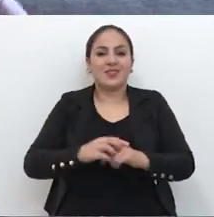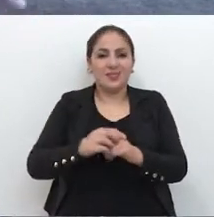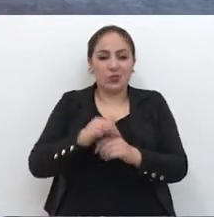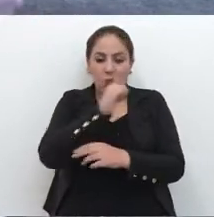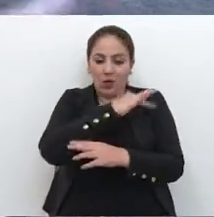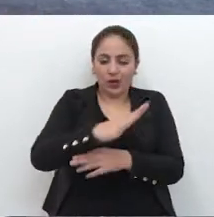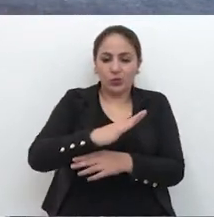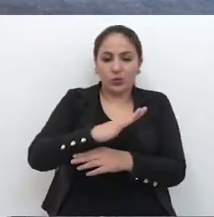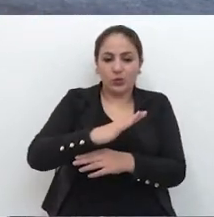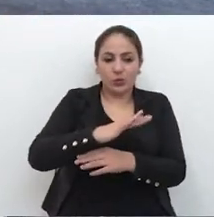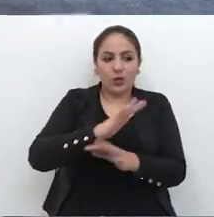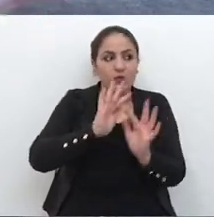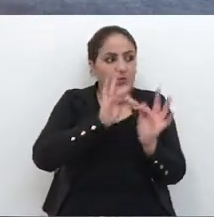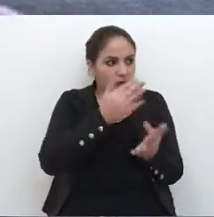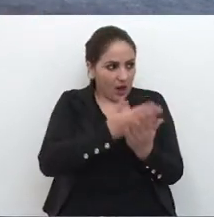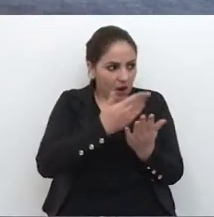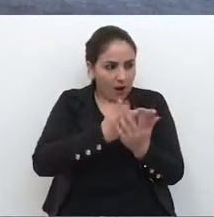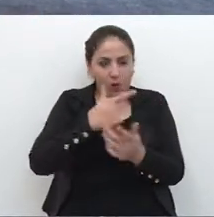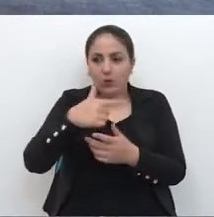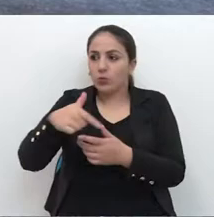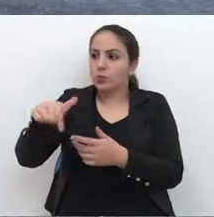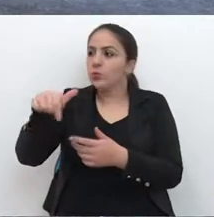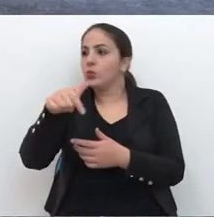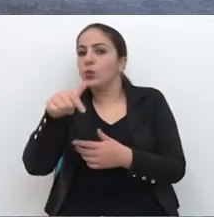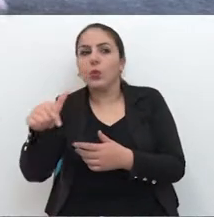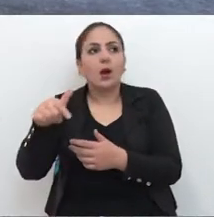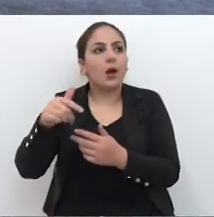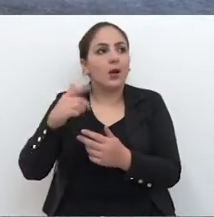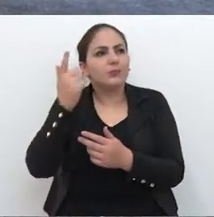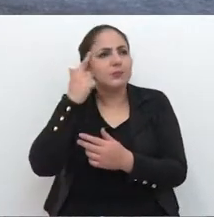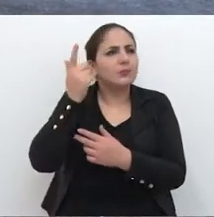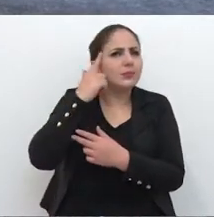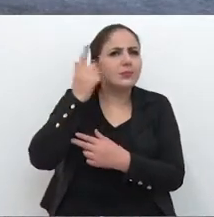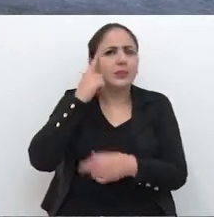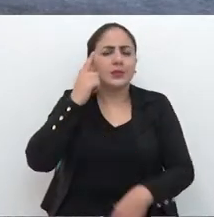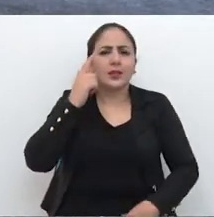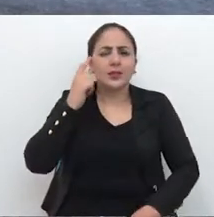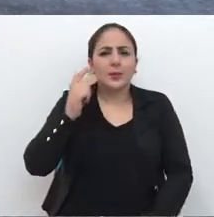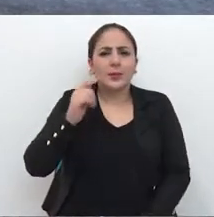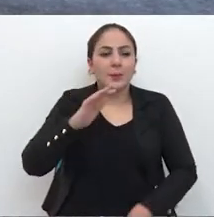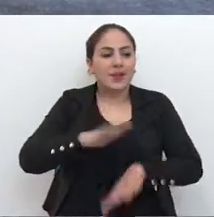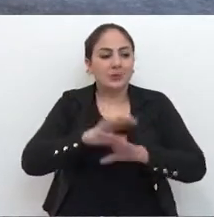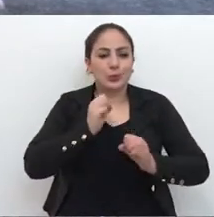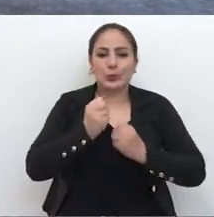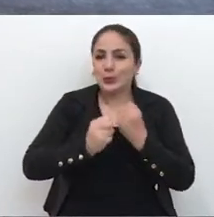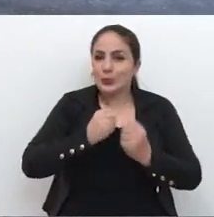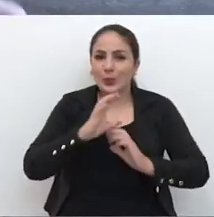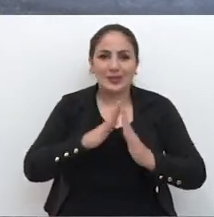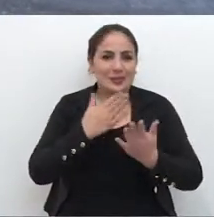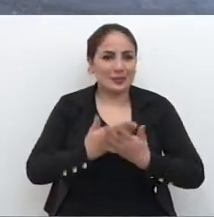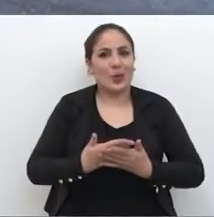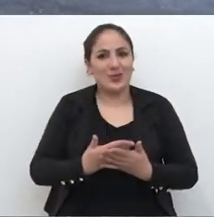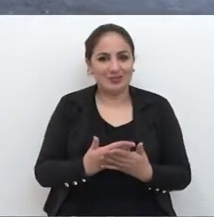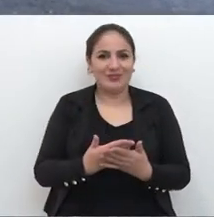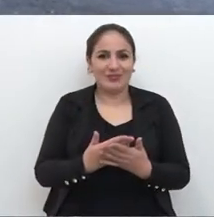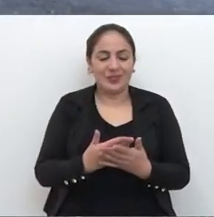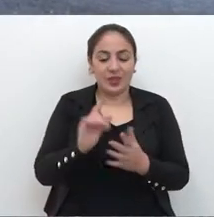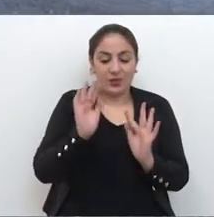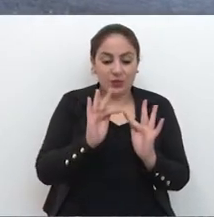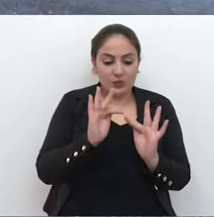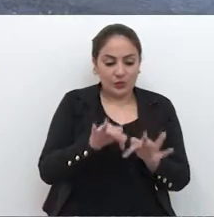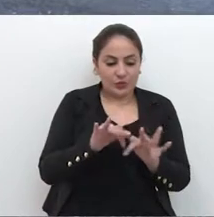Por quê? Porque quando o aluno sai da sala de aula, ele sai ainda com aquele pensamento, com aquela adrenalina escolar.